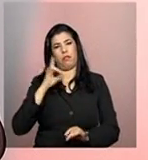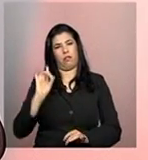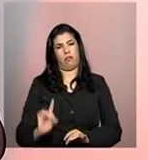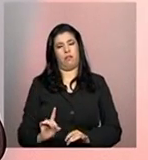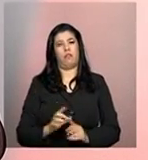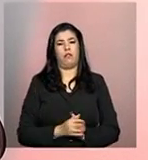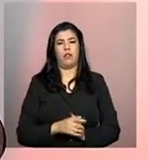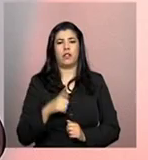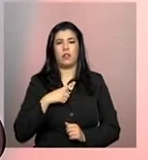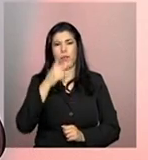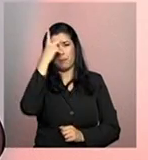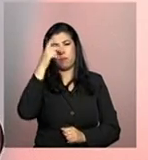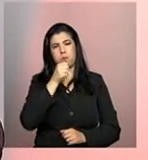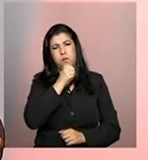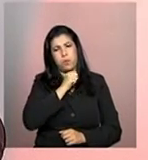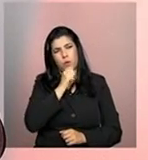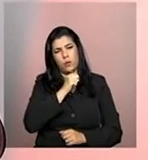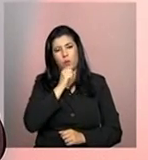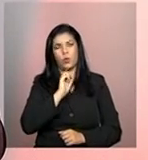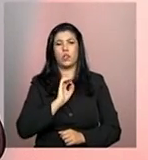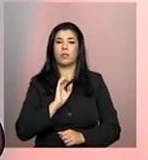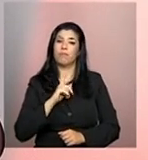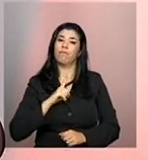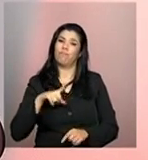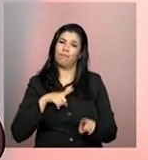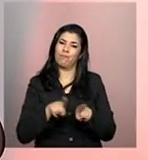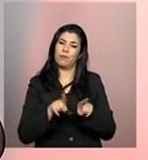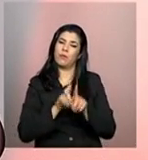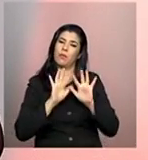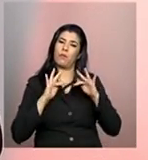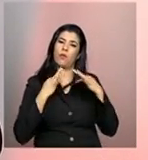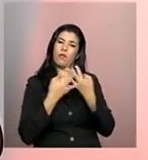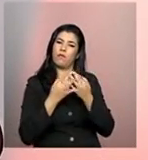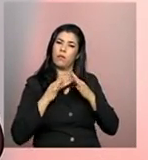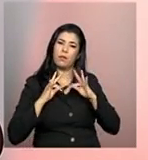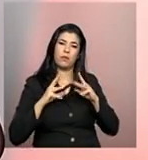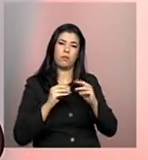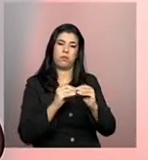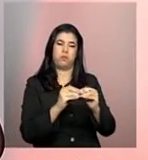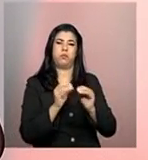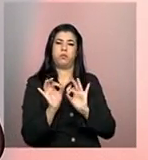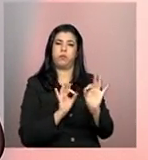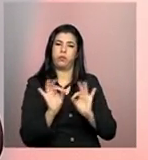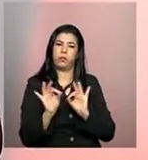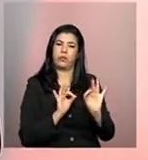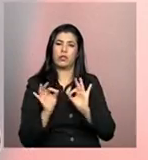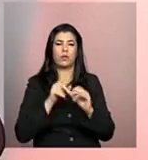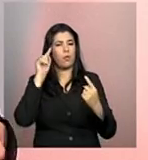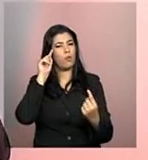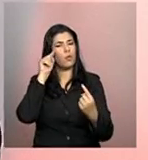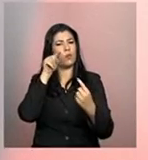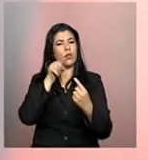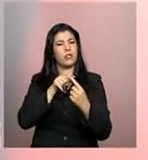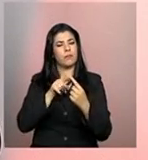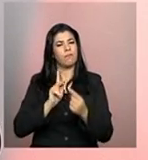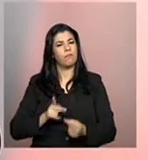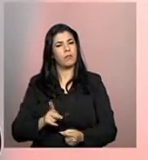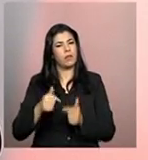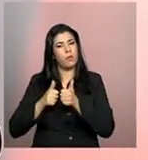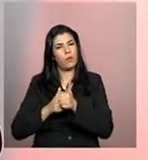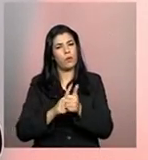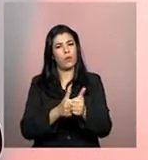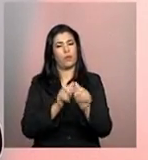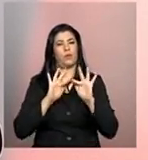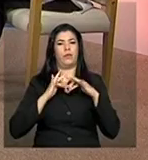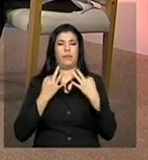e pessoas idosas. E também, claro, sempre para as suas famílias. Toda a lógica de atuação do SUS prevê sempre o acompanhamento